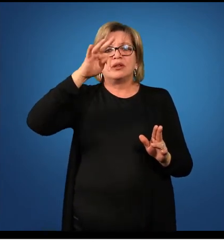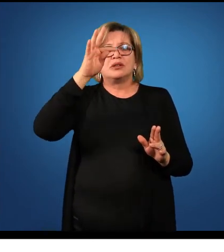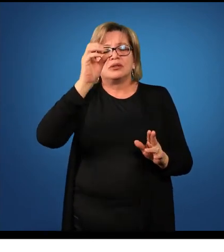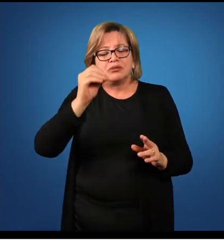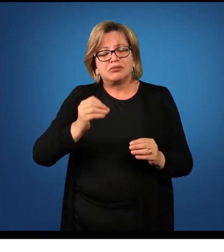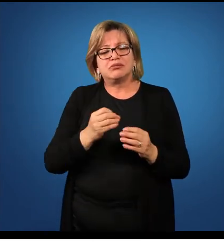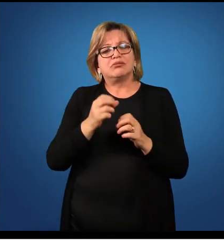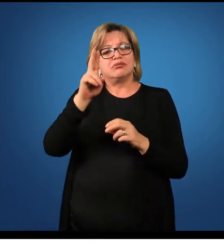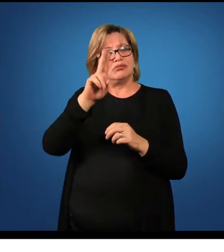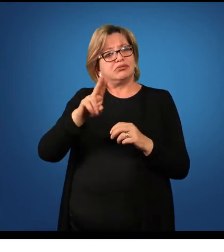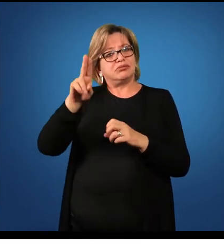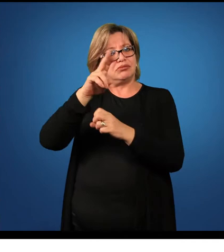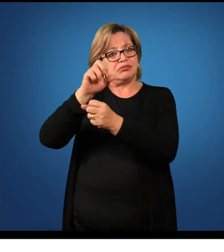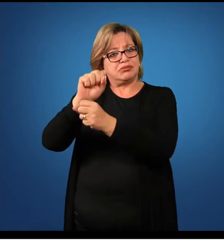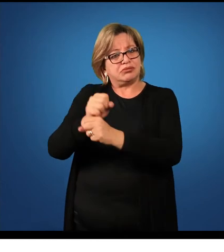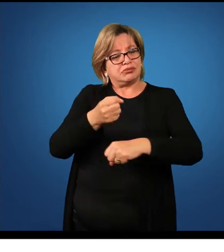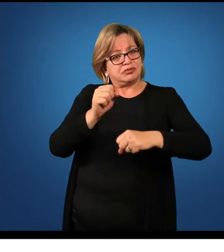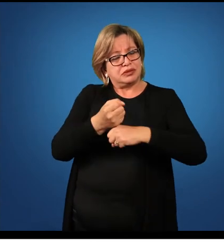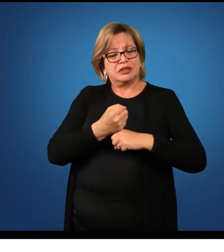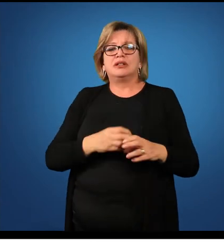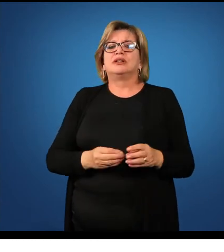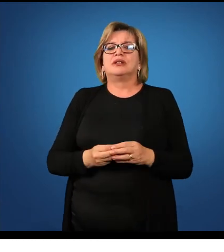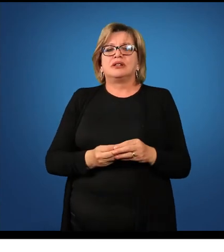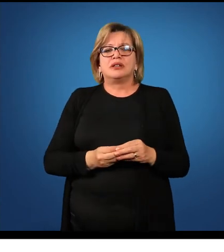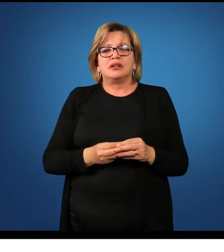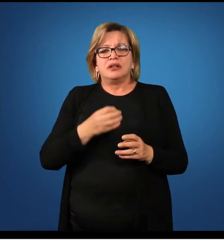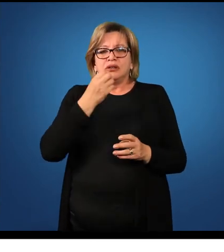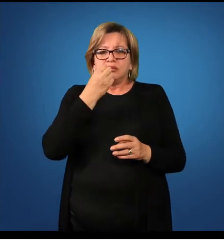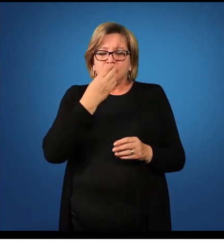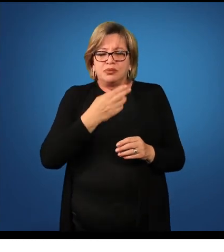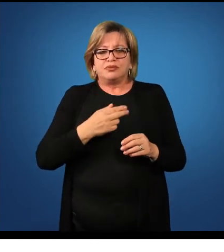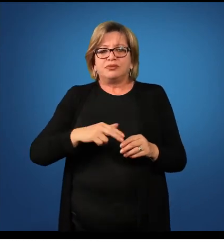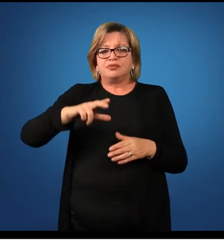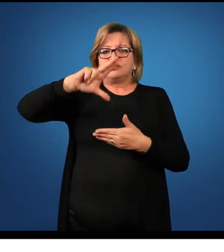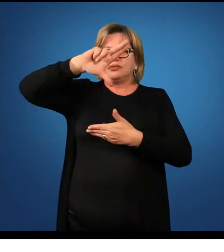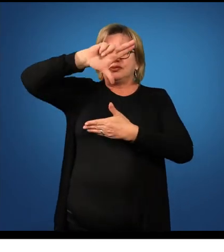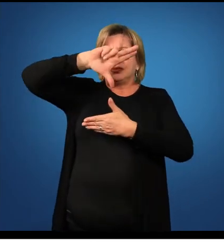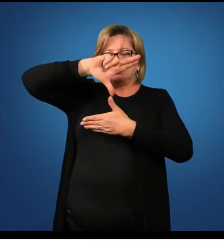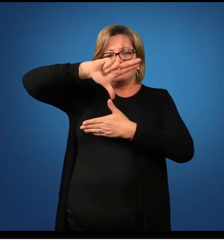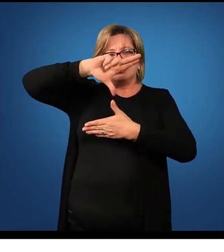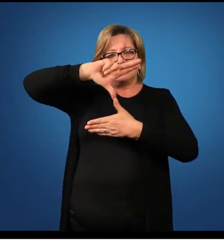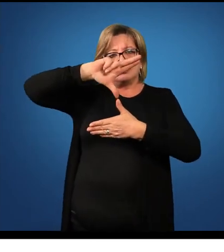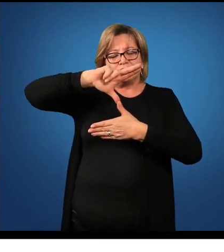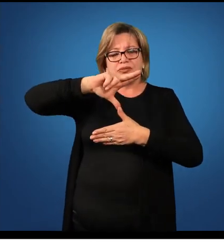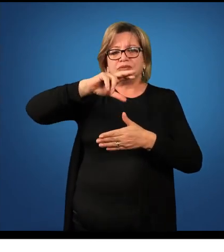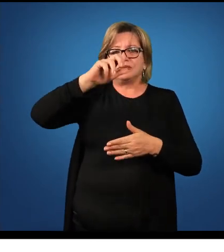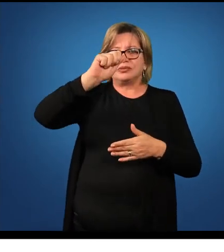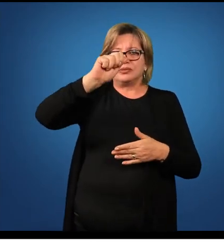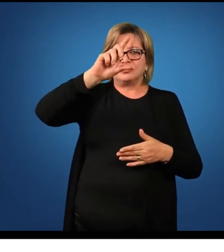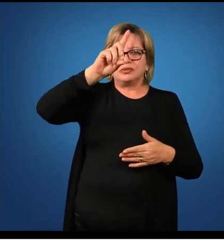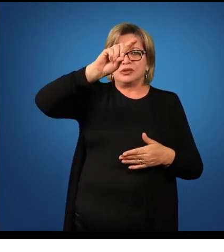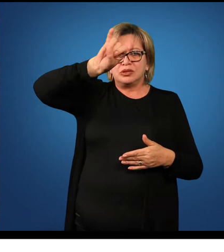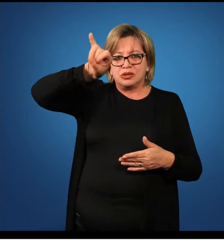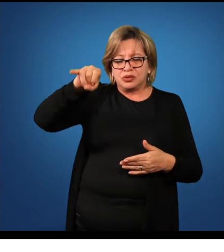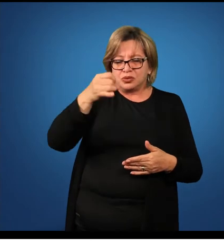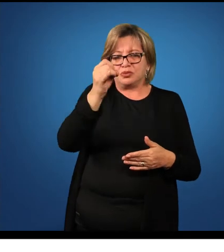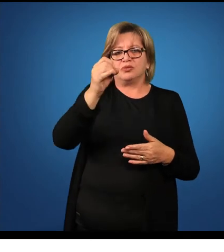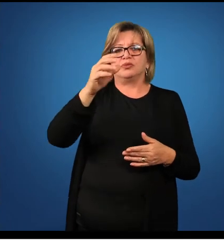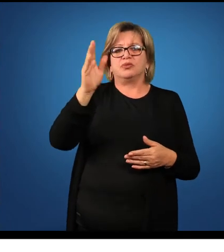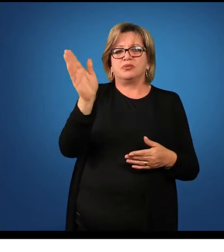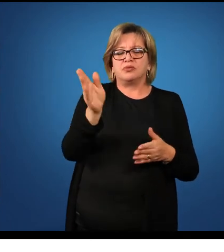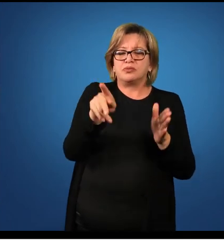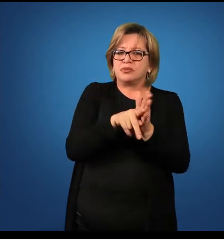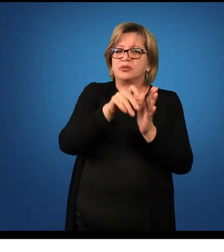ou a sala. Pois bem, no latim, o adjunto adverbial de instrumento,